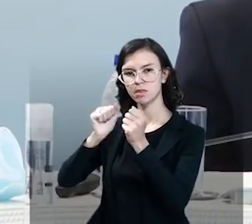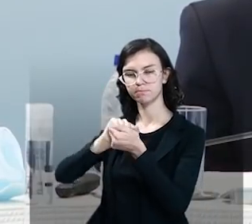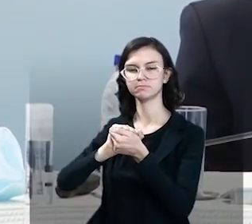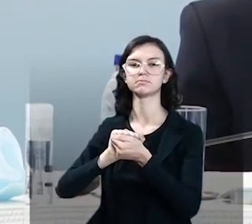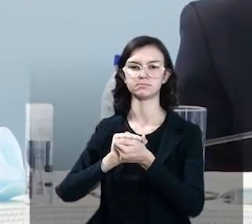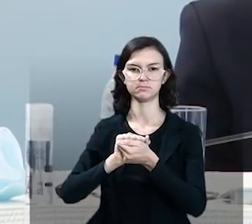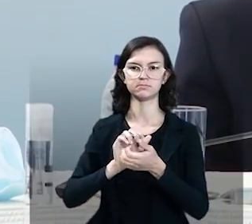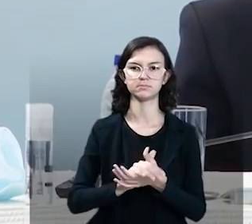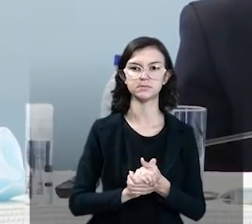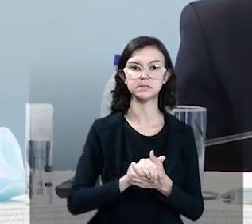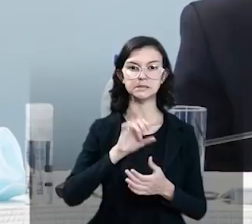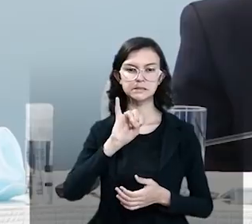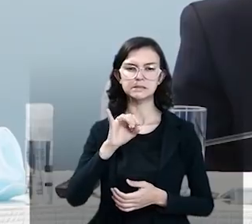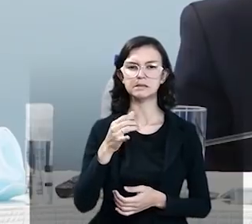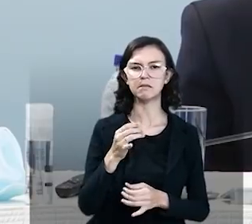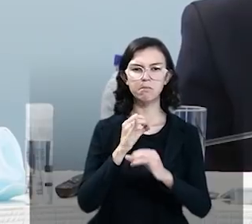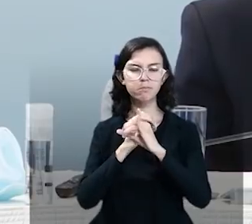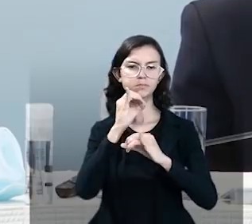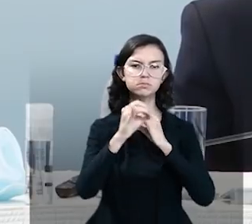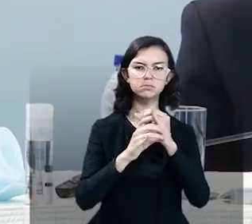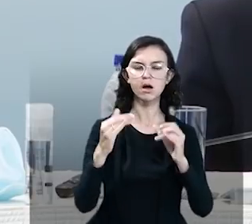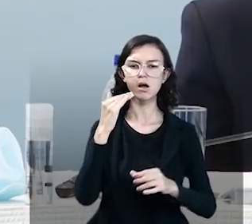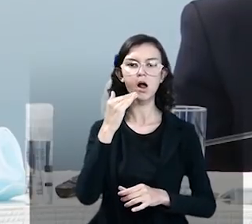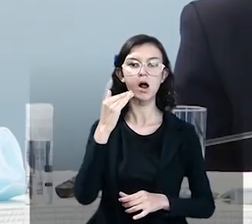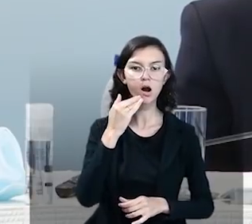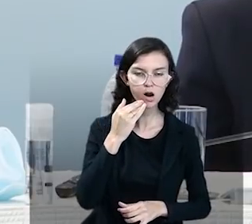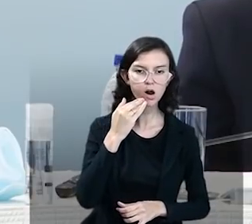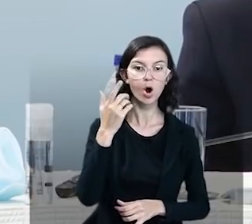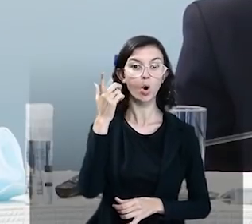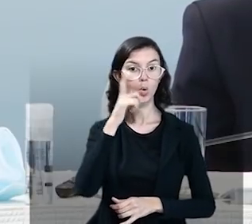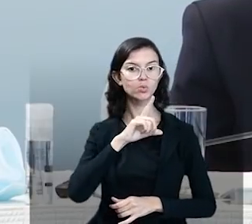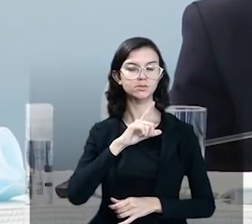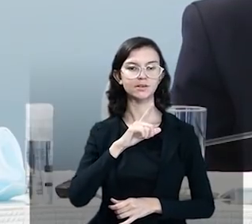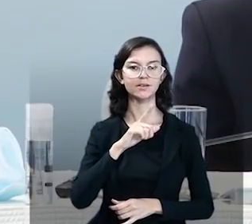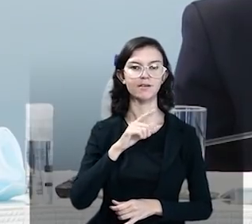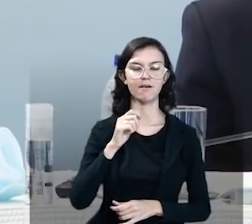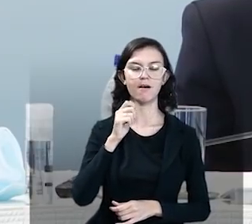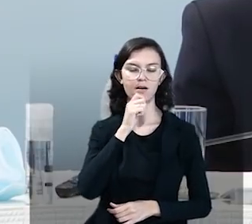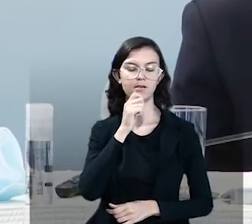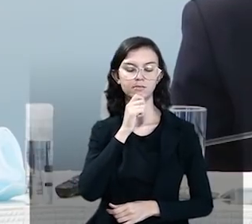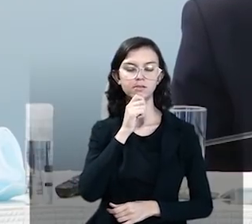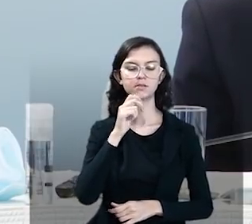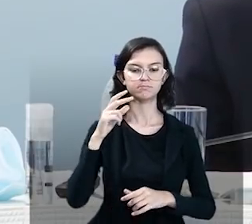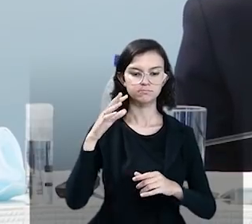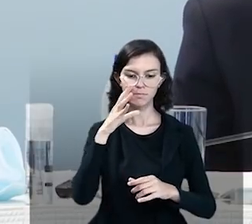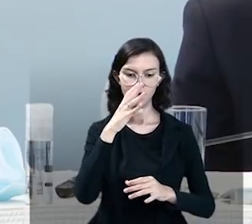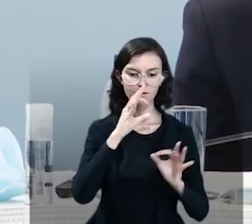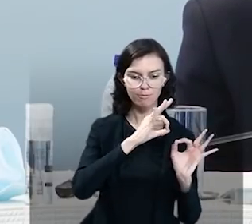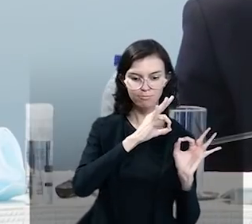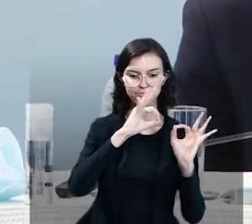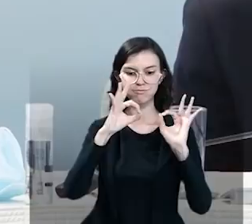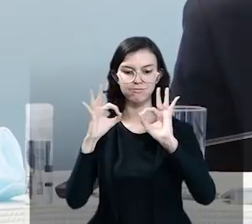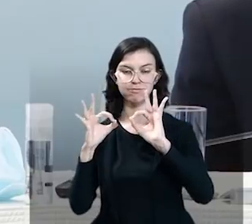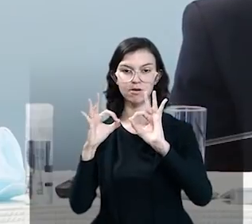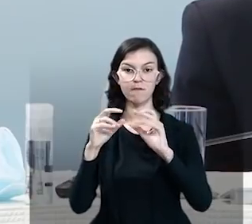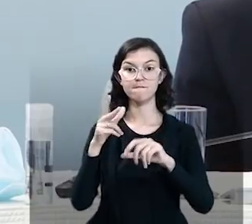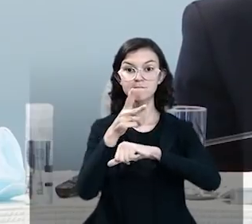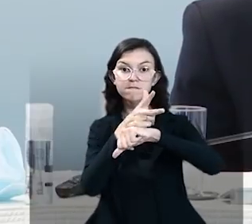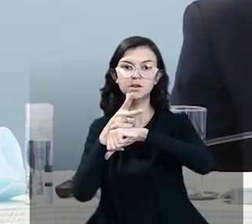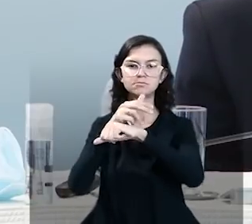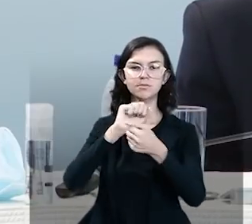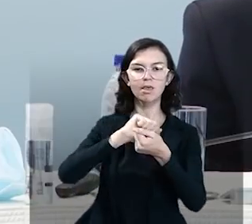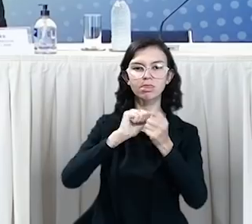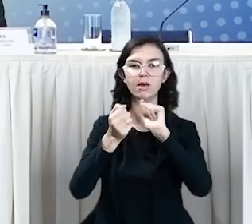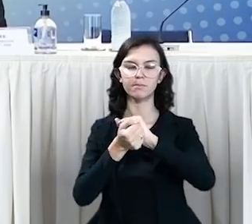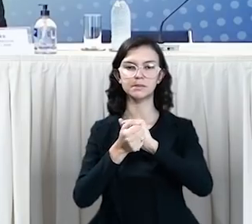da internet que aquele usuário tenha, a qualidade também do vídeo se adapta, permitindo que todos tenham